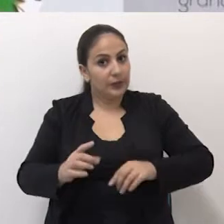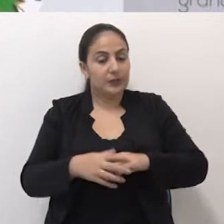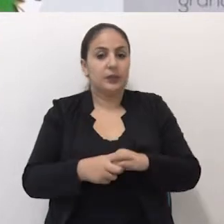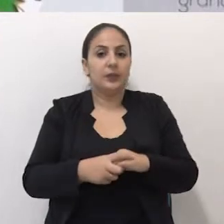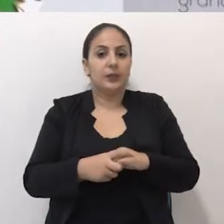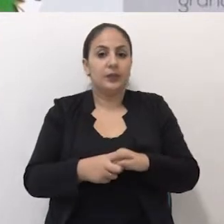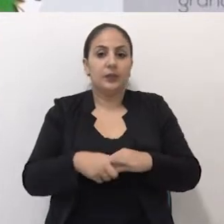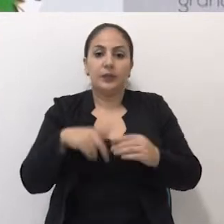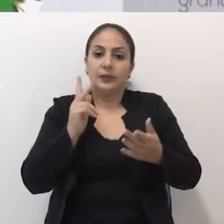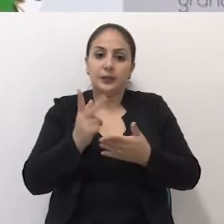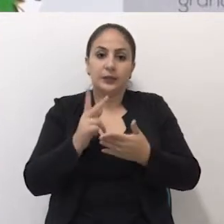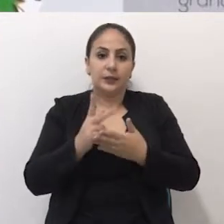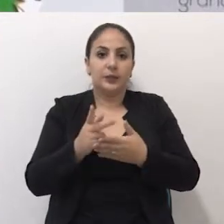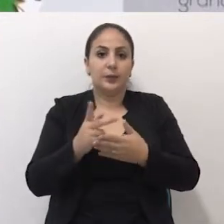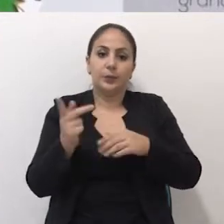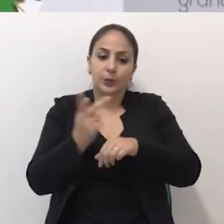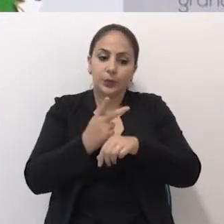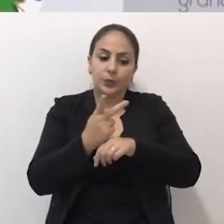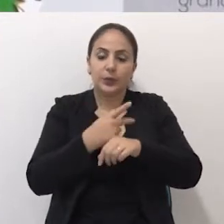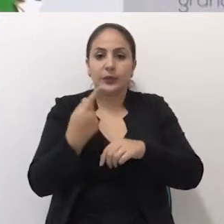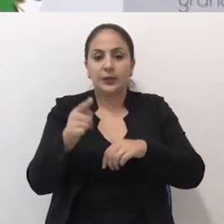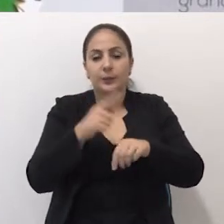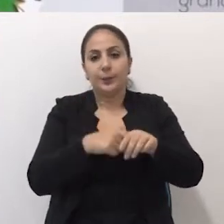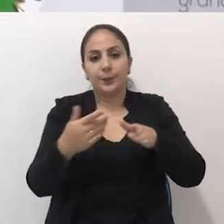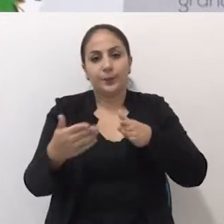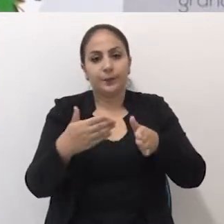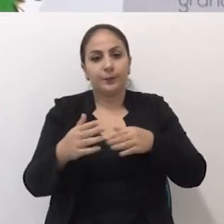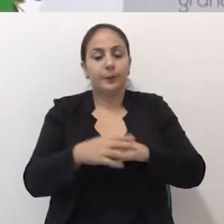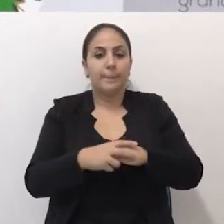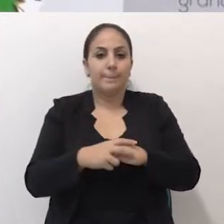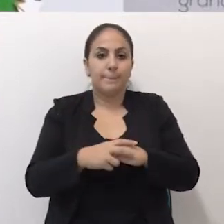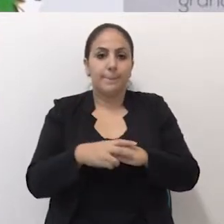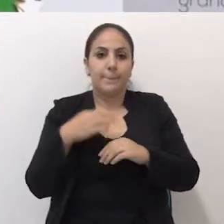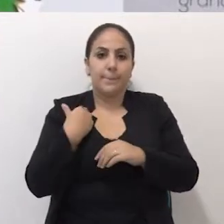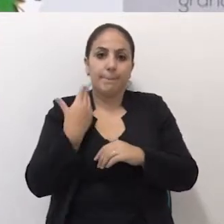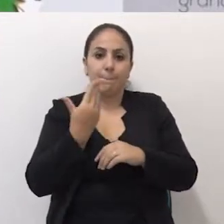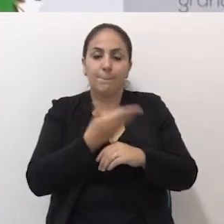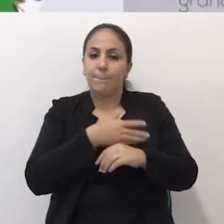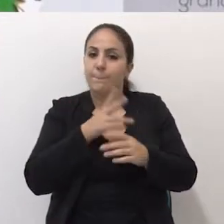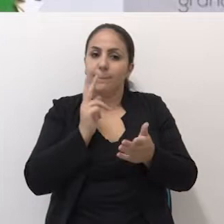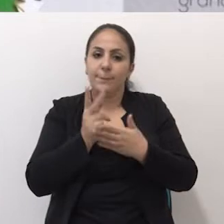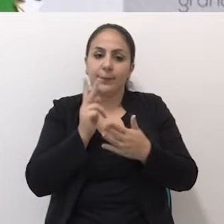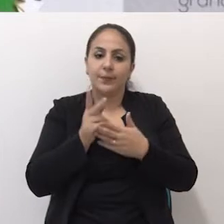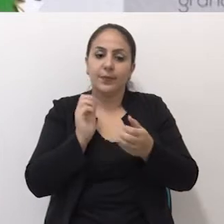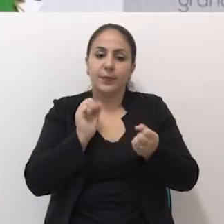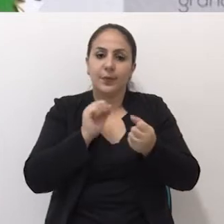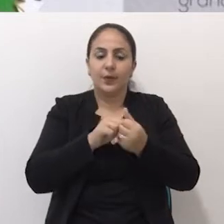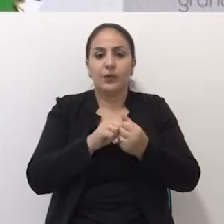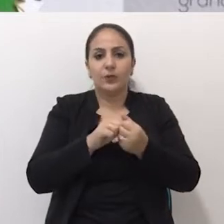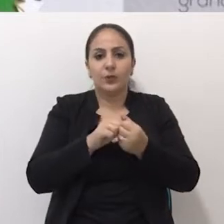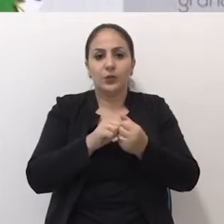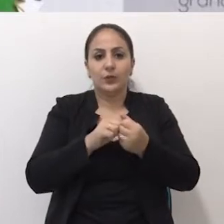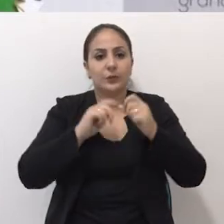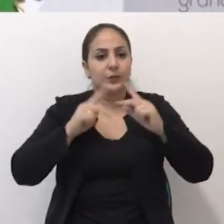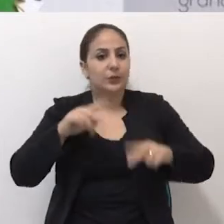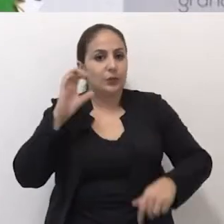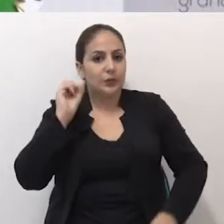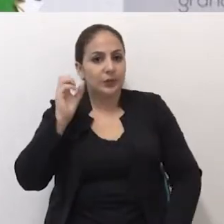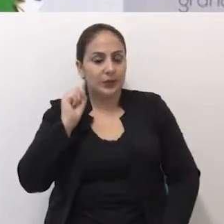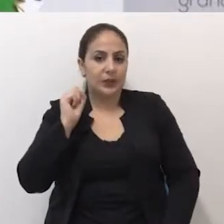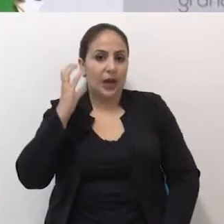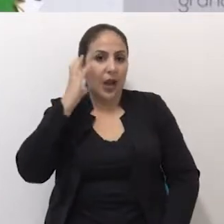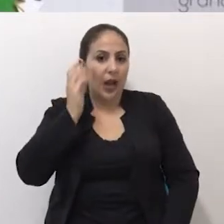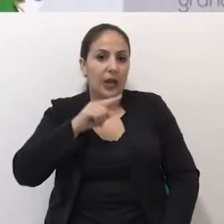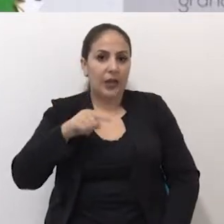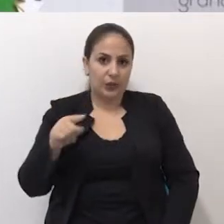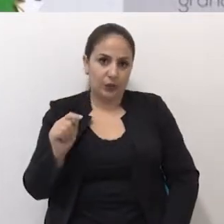deficiência, que sempre nos procuraram ao longo desse tempo. E a gente procurou sempre, junto com os ouvintes do